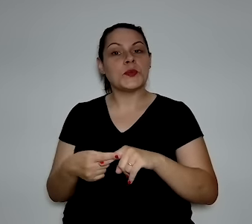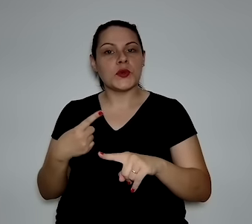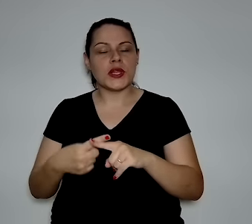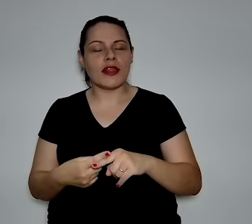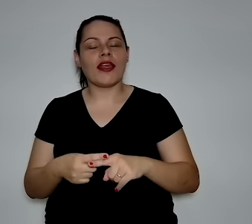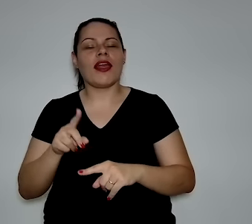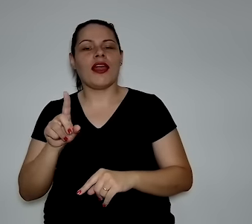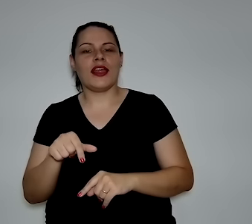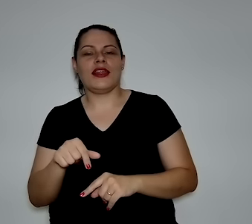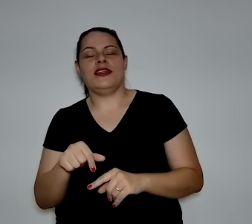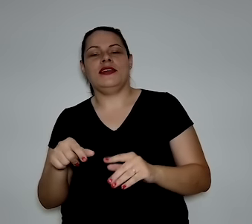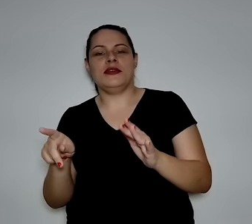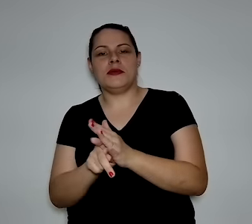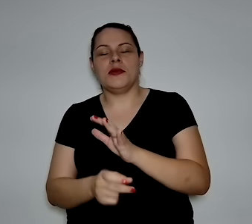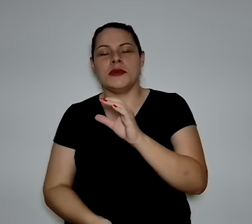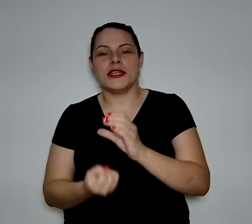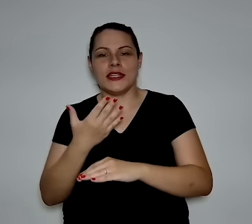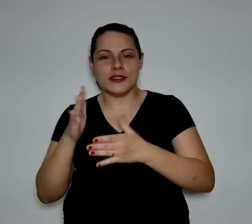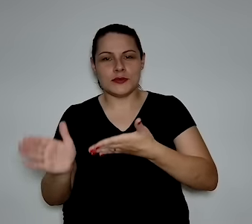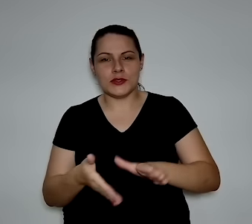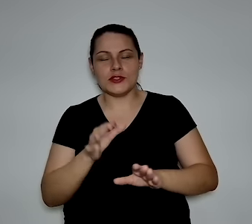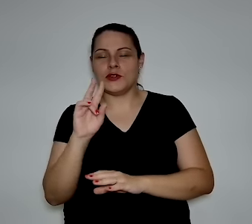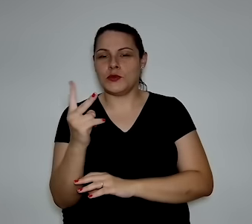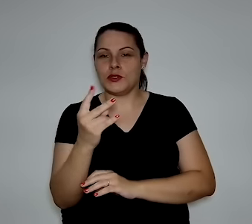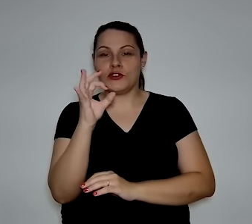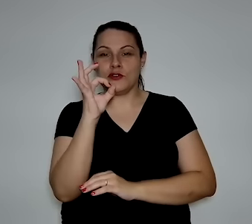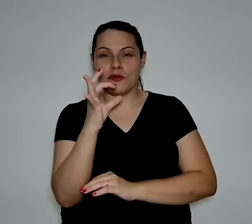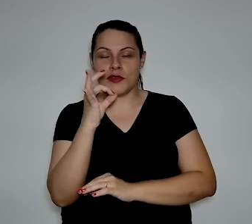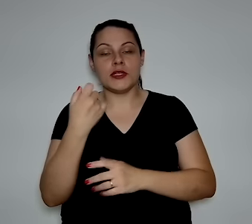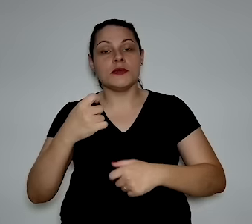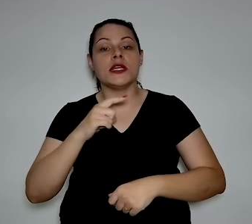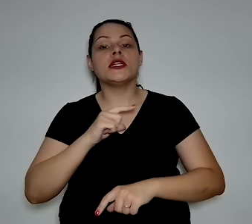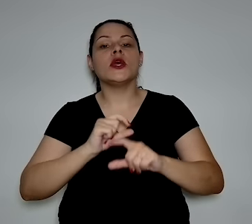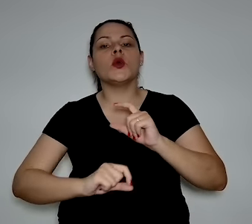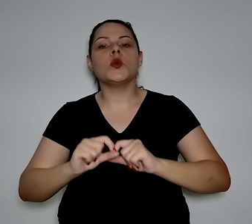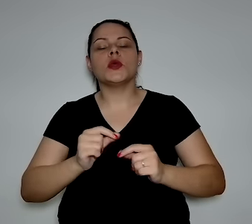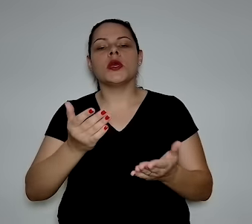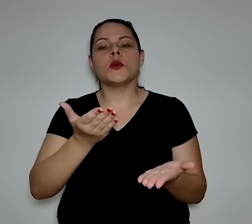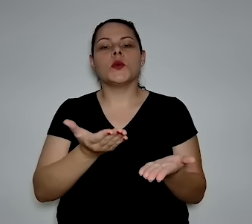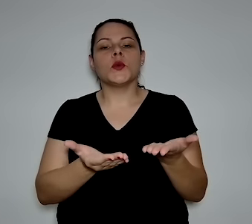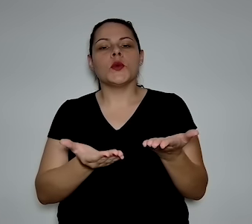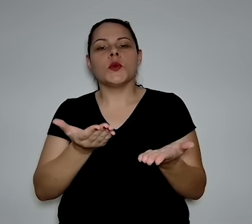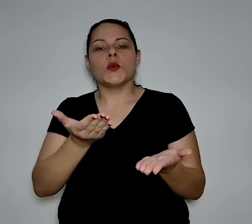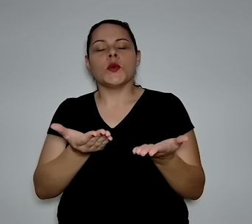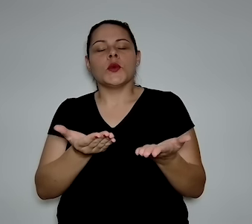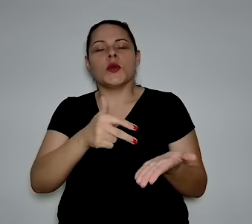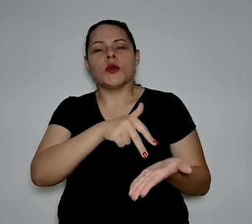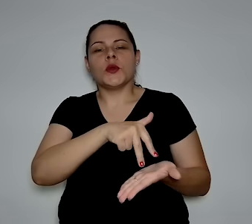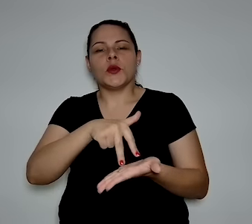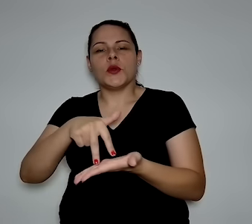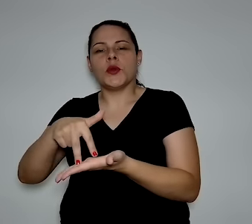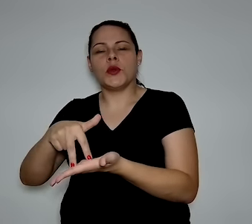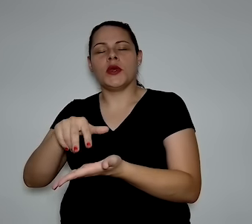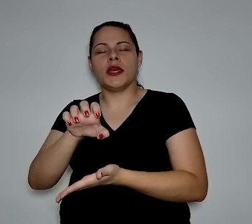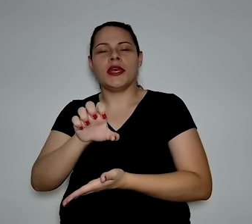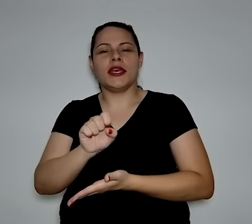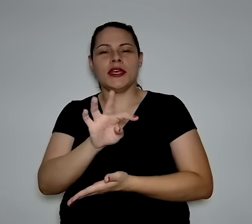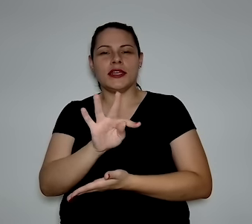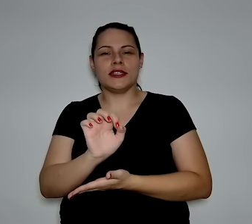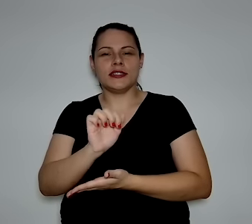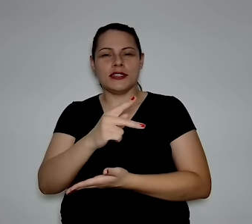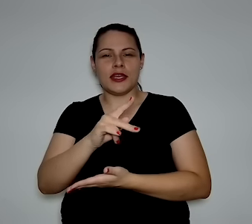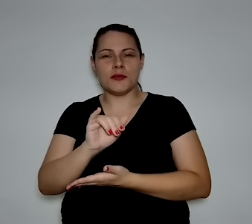Por quê? Porque para a produção do hidrogênio verde, você tem que ter uma estabilidade na